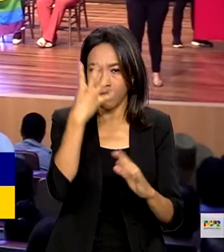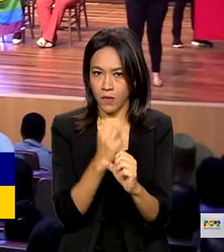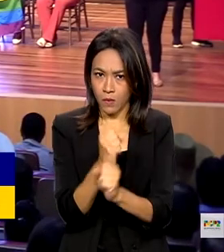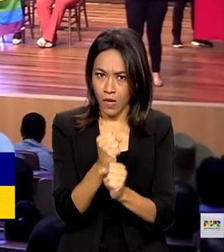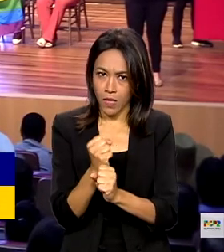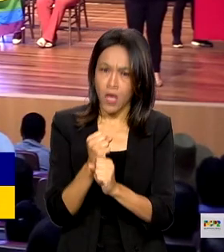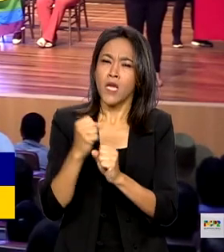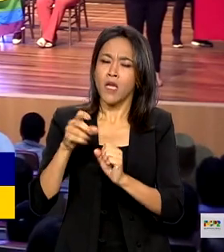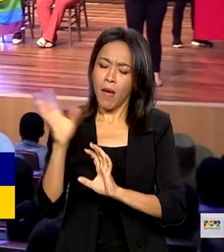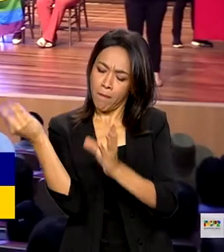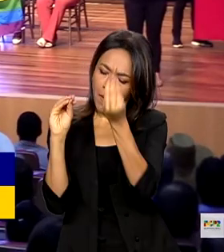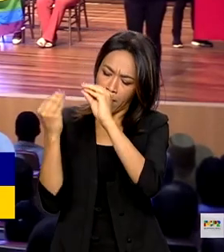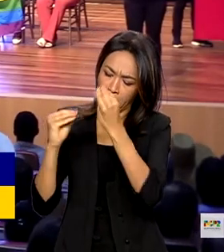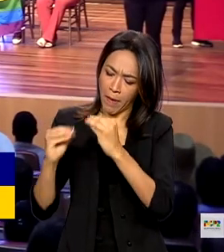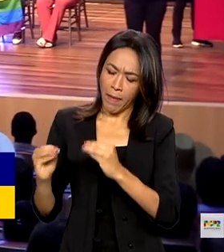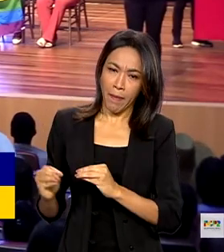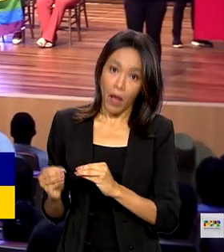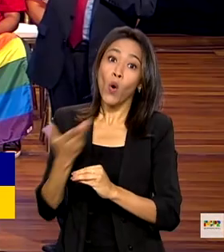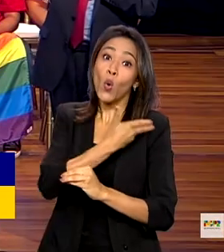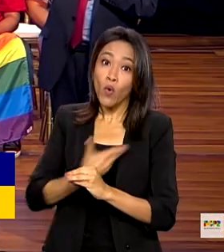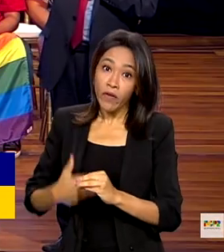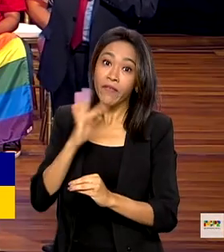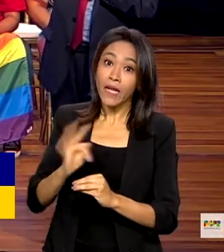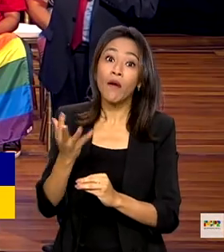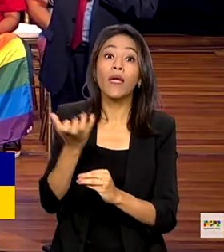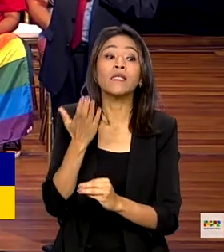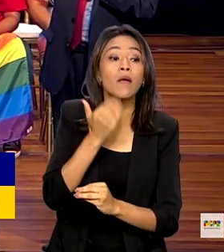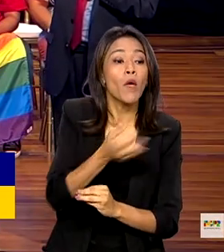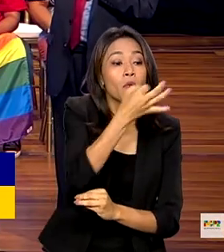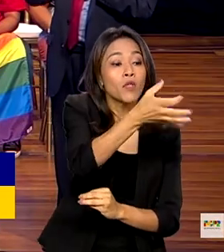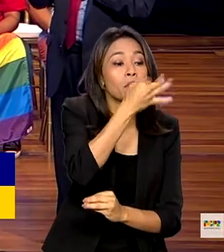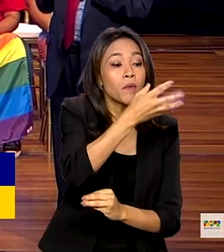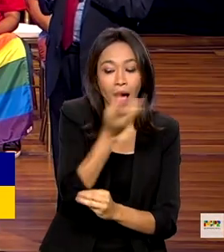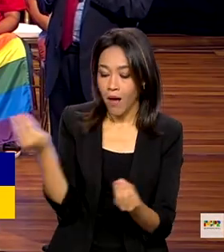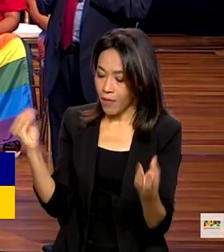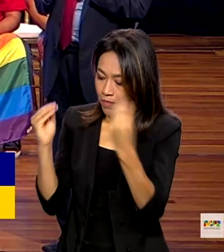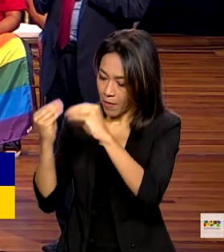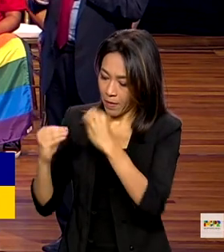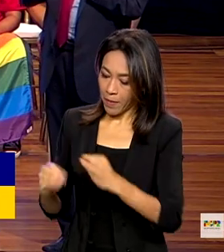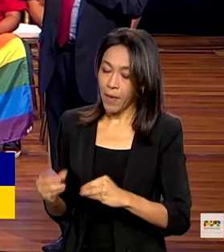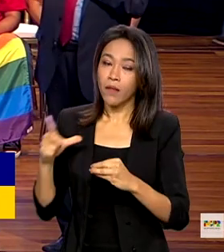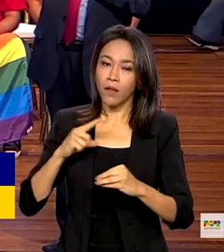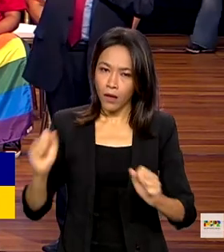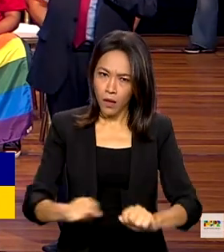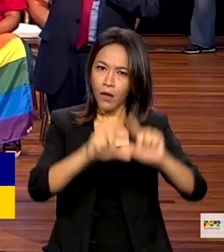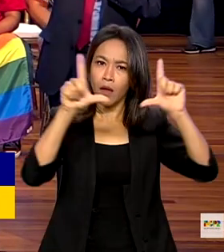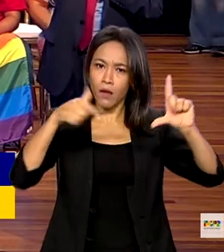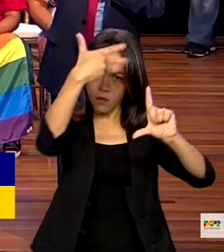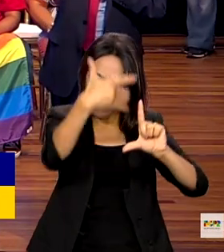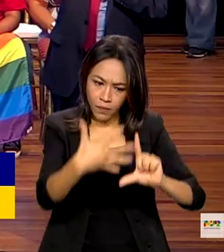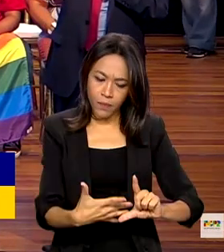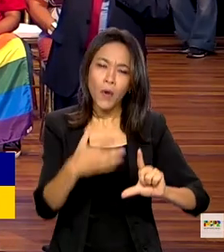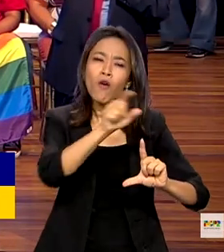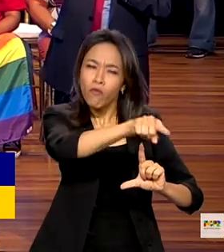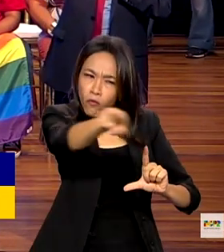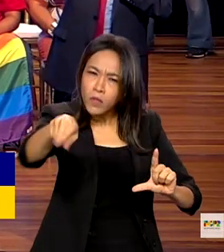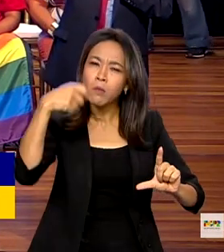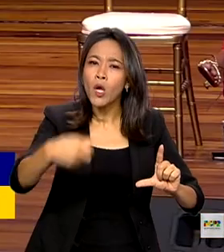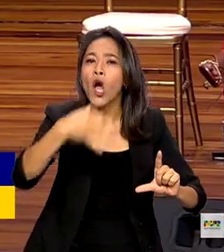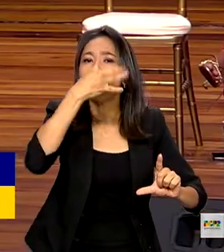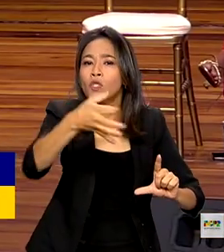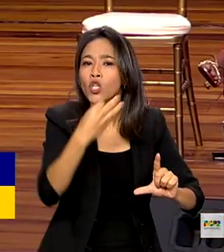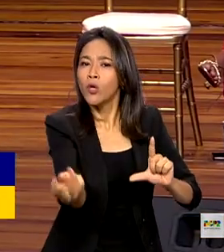governo federal quer ouvir toda a sociedade. Além de um espaço na internet, cidadãos podem participar com sugestões